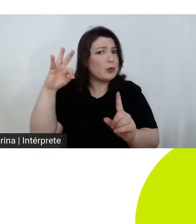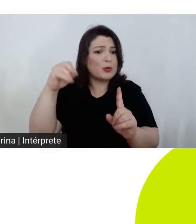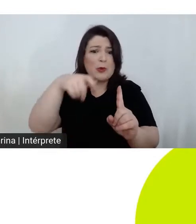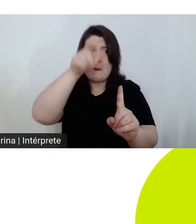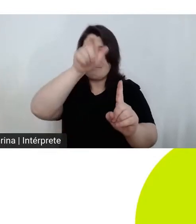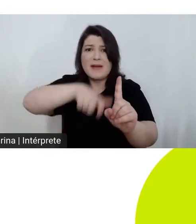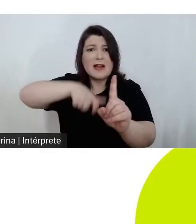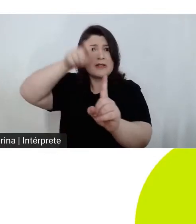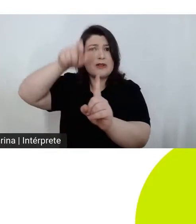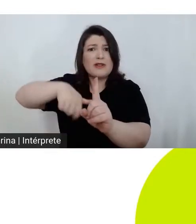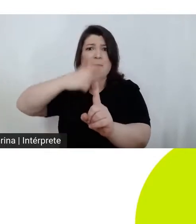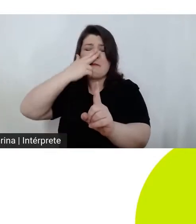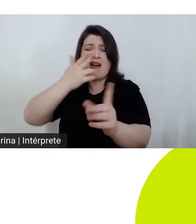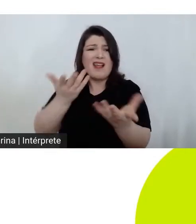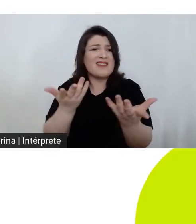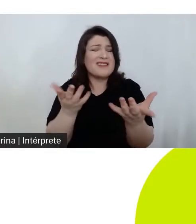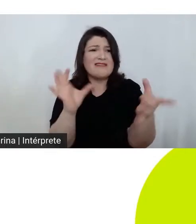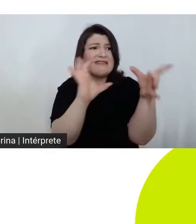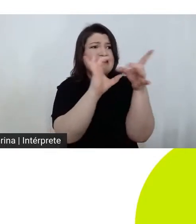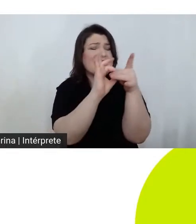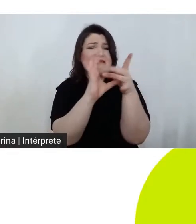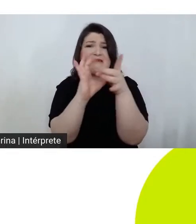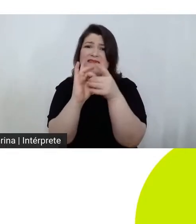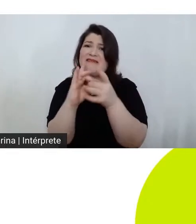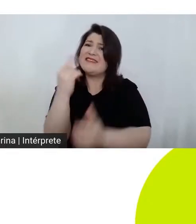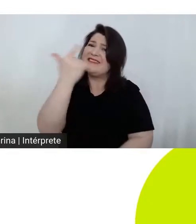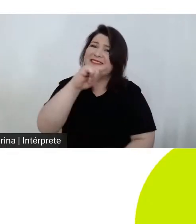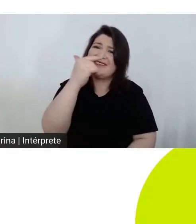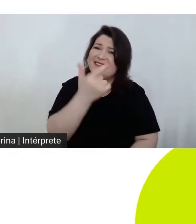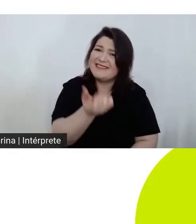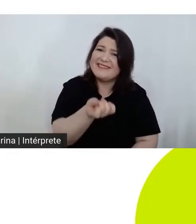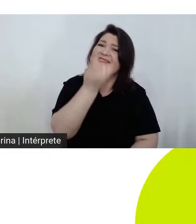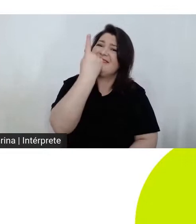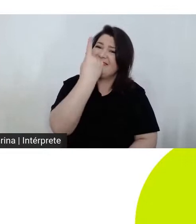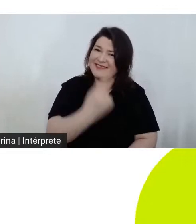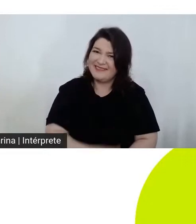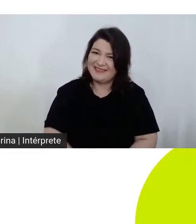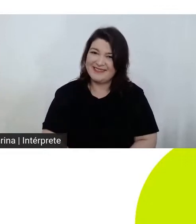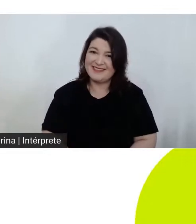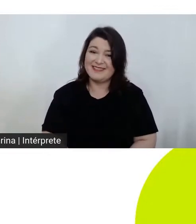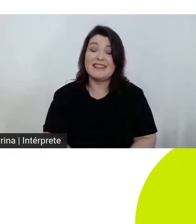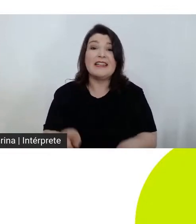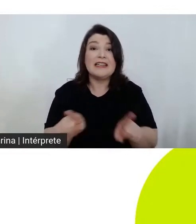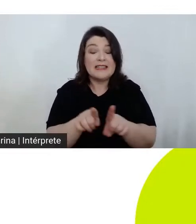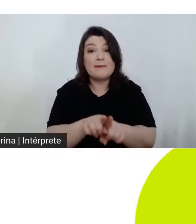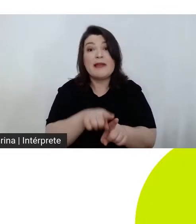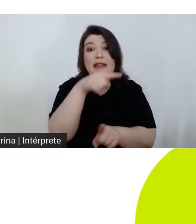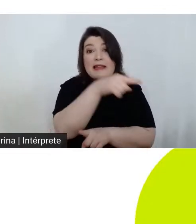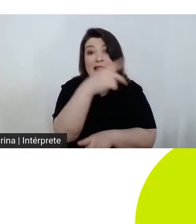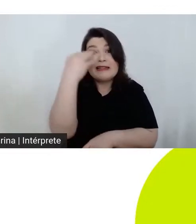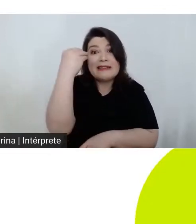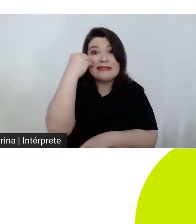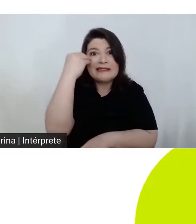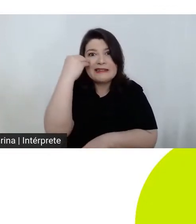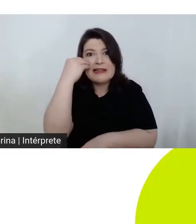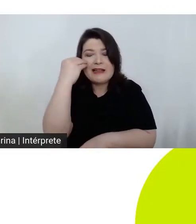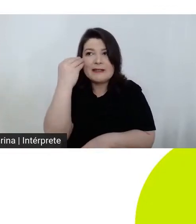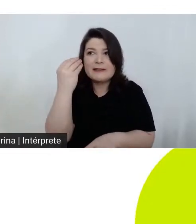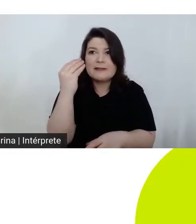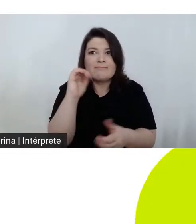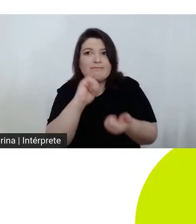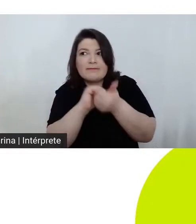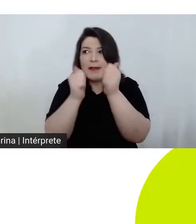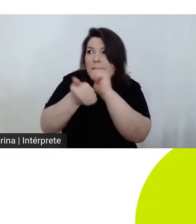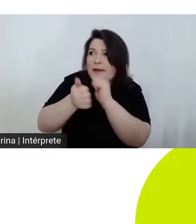desencaixado, excessivo, embora bastante verossímulo. Apesar dessa coisa meio